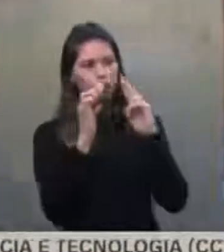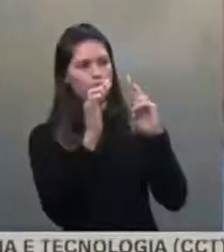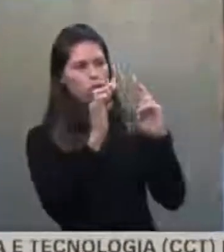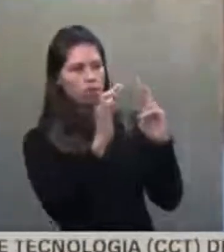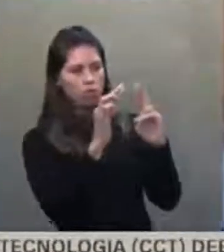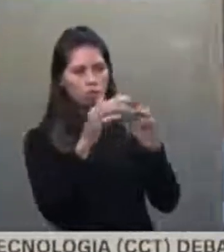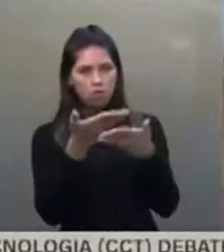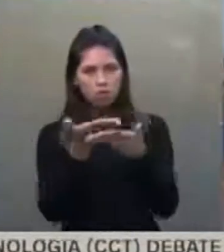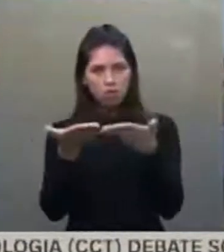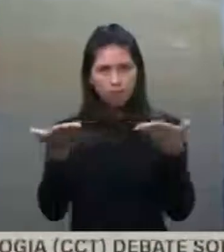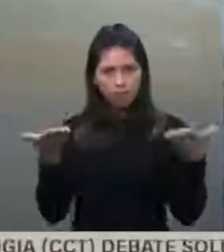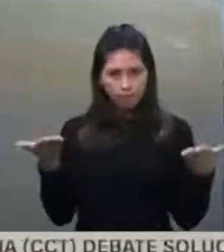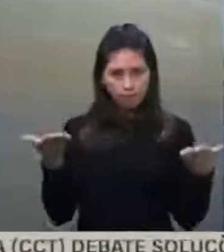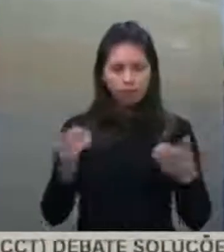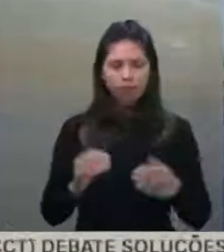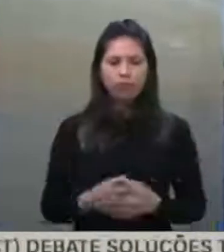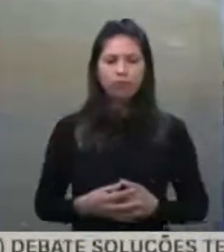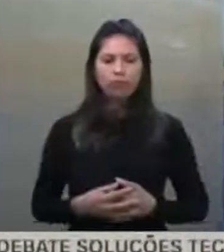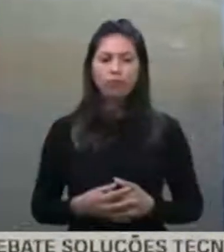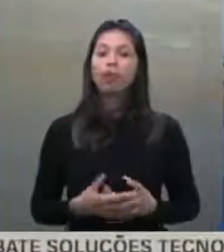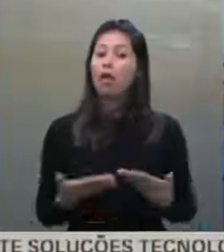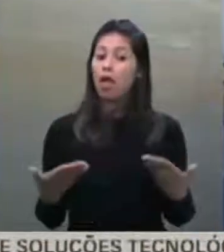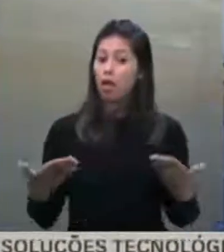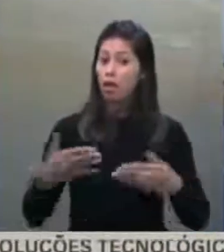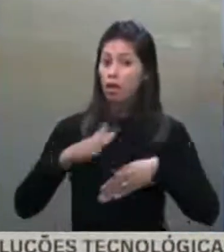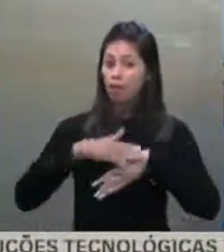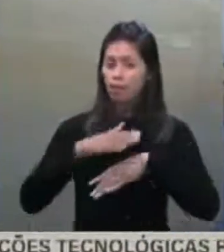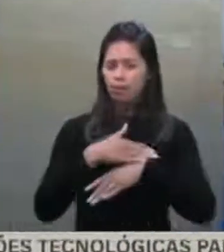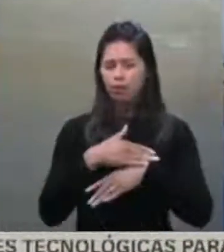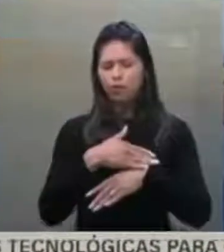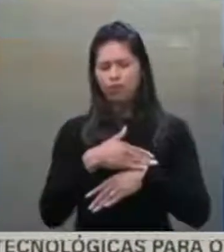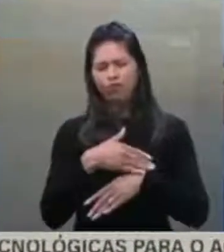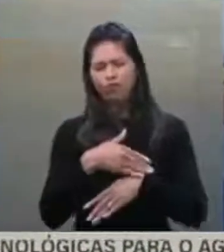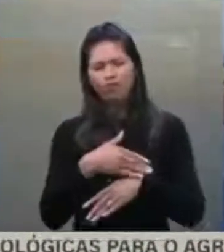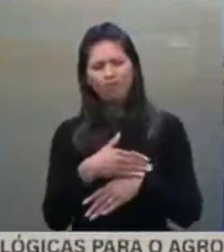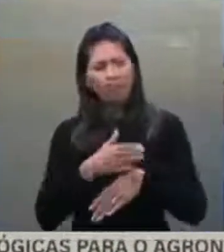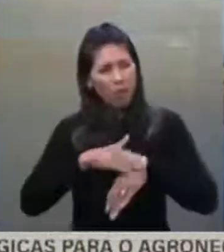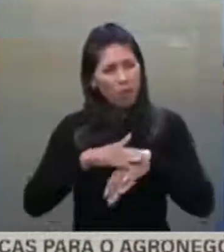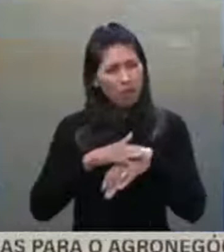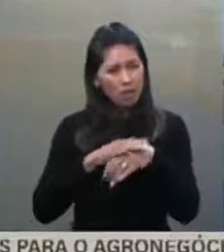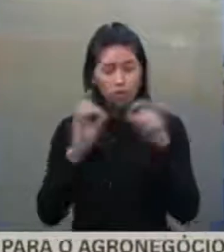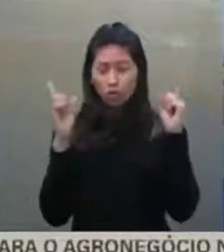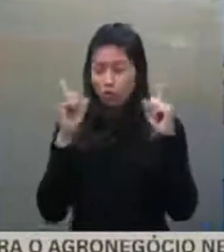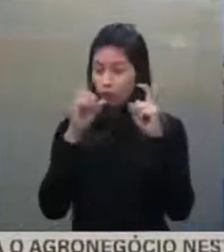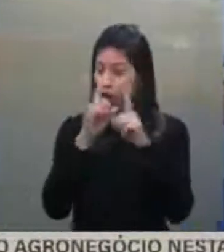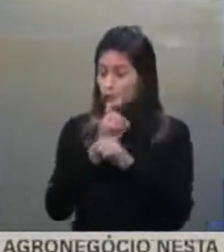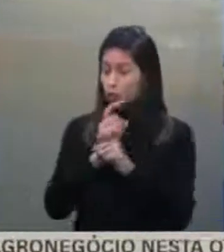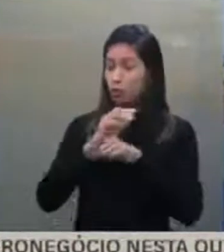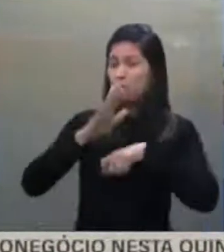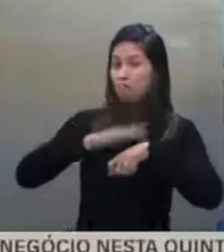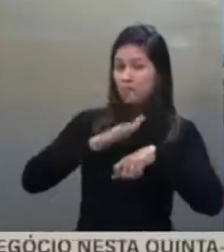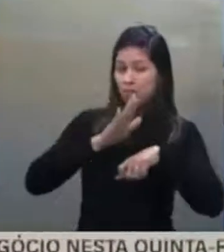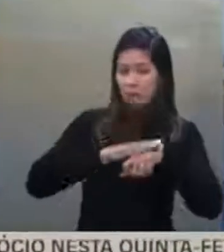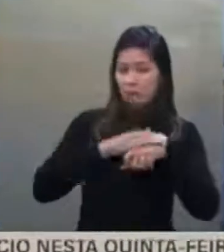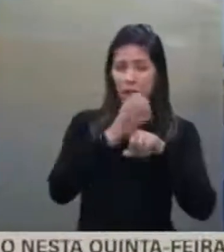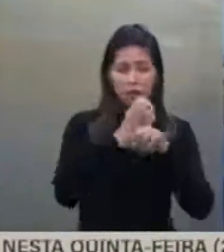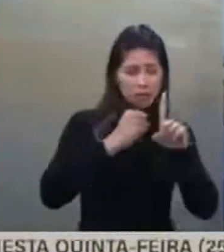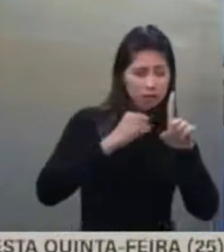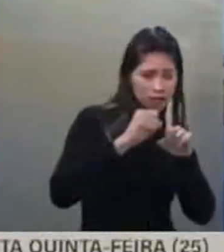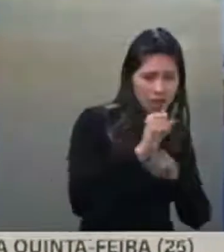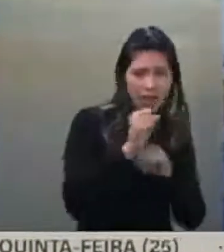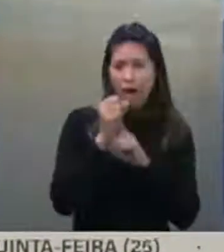Senhor presidente, a gente vive um momento dramático na sociedade em várias áreas, questão social, da fome,